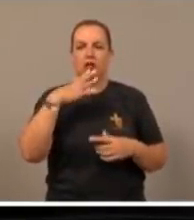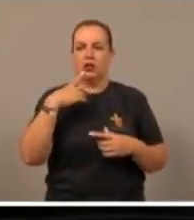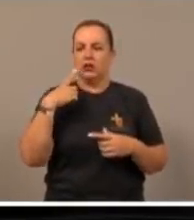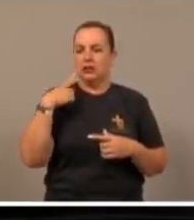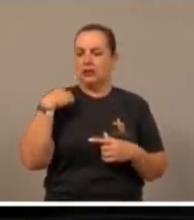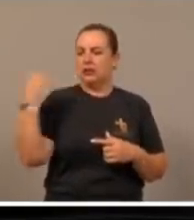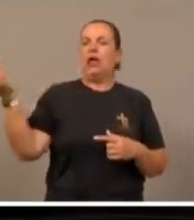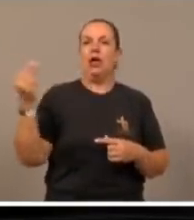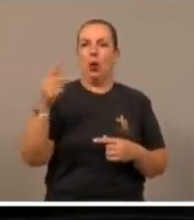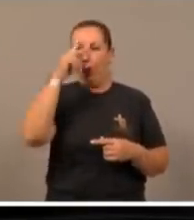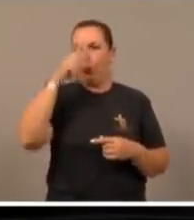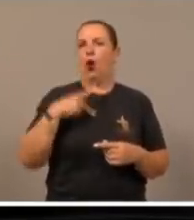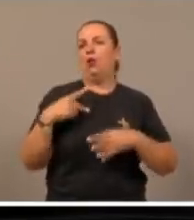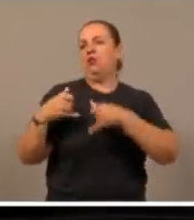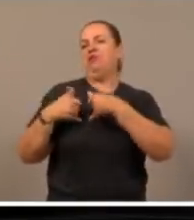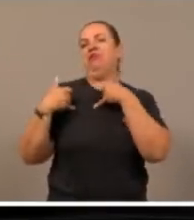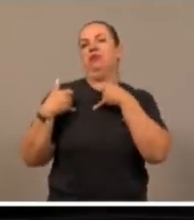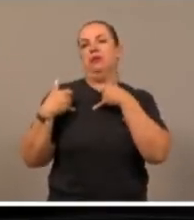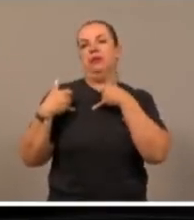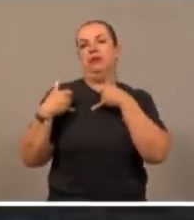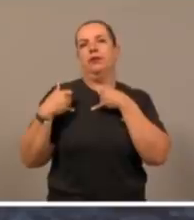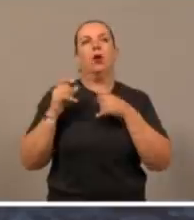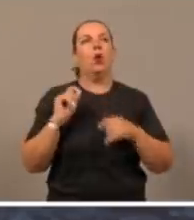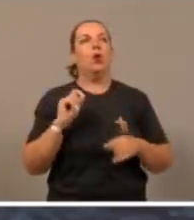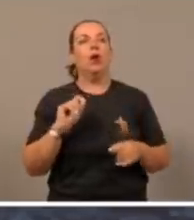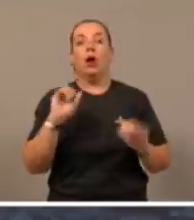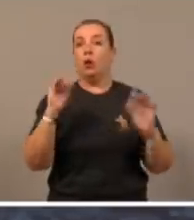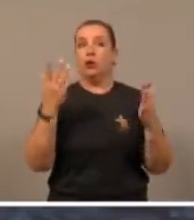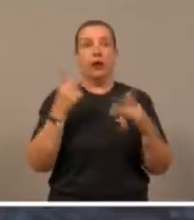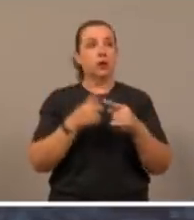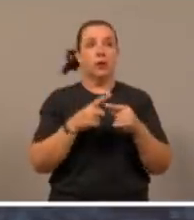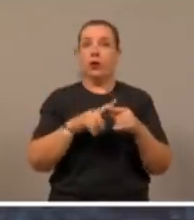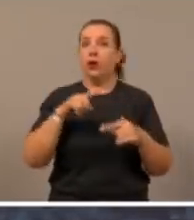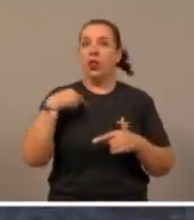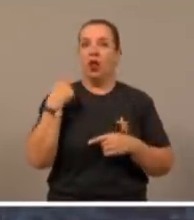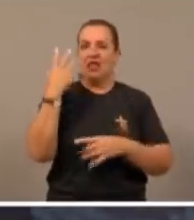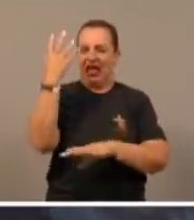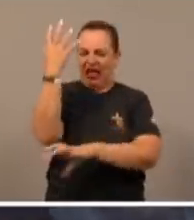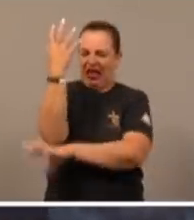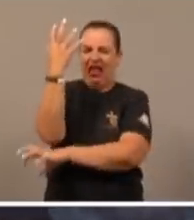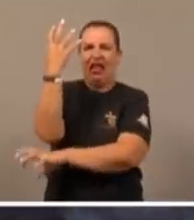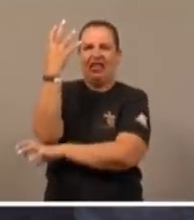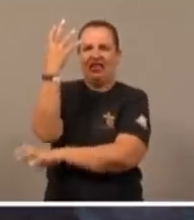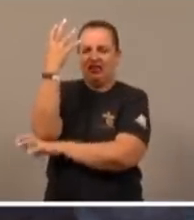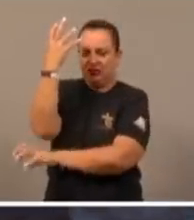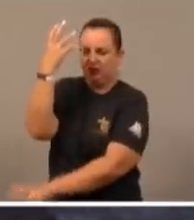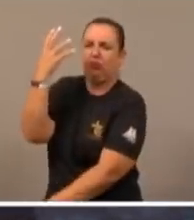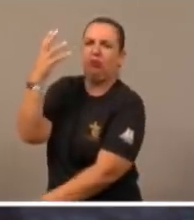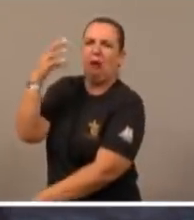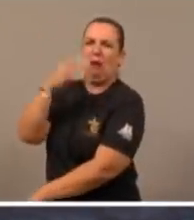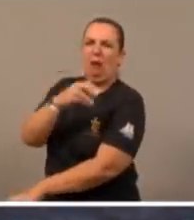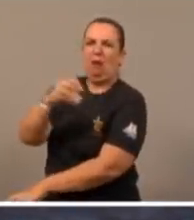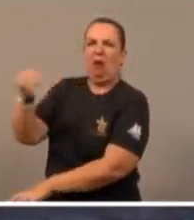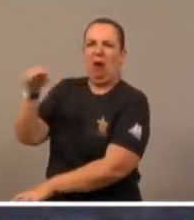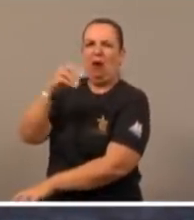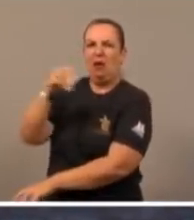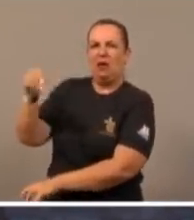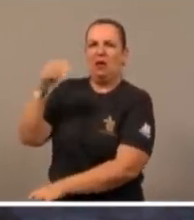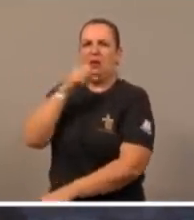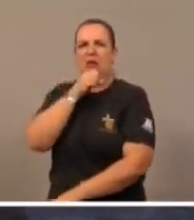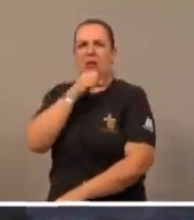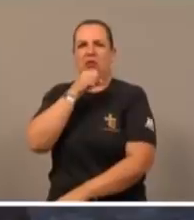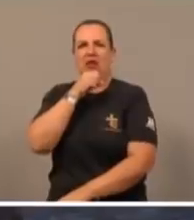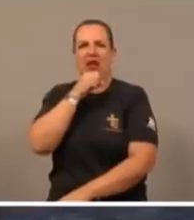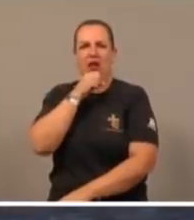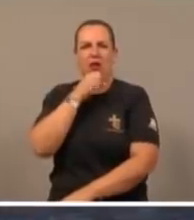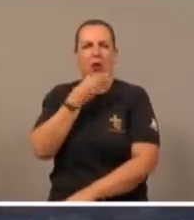e isso acontece, porque nós estamos enraizados, no velho pó, no pó do homem velho,